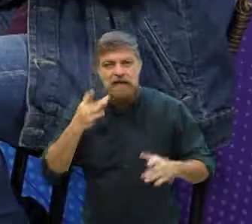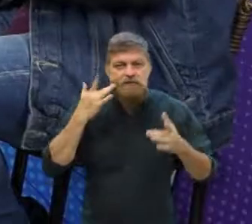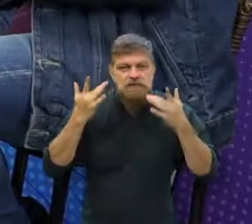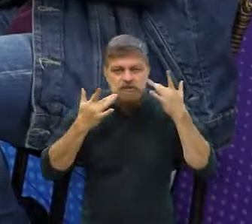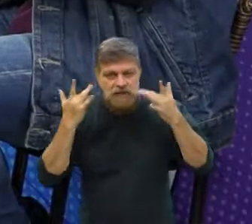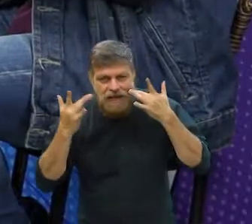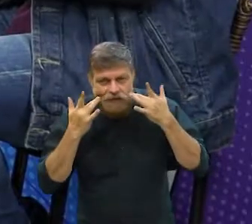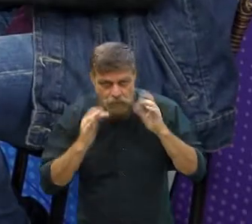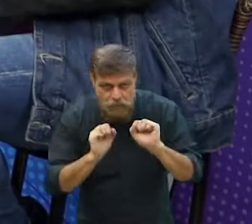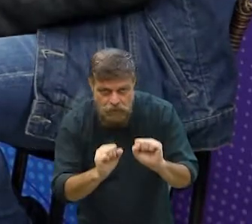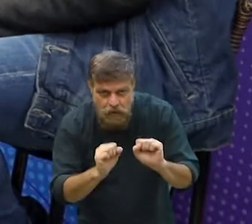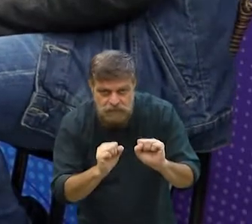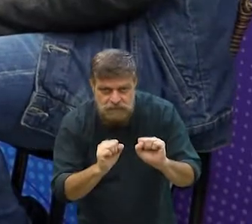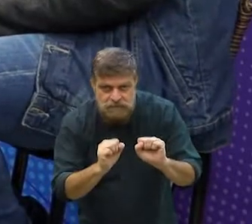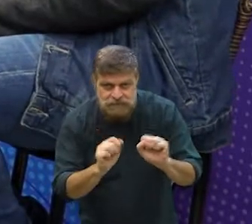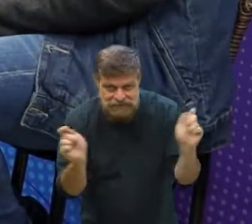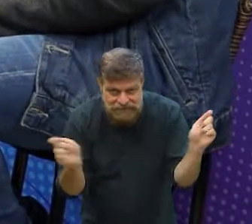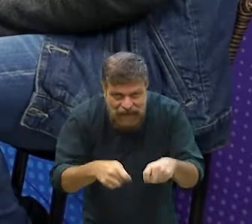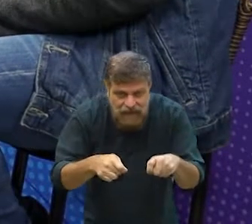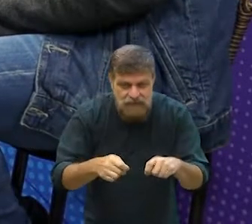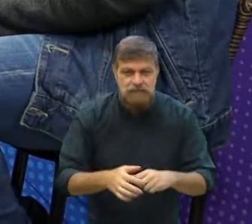espetáculo, uma peça de teatro?